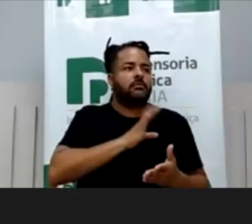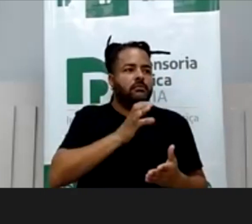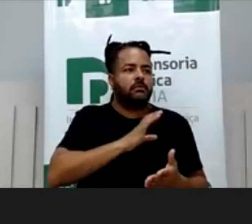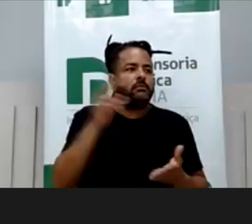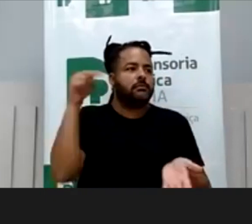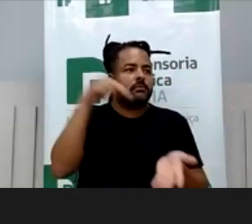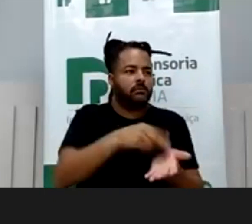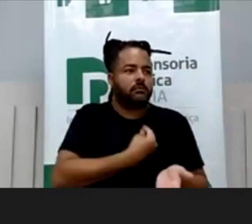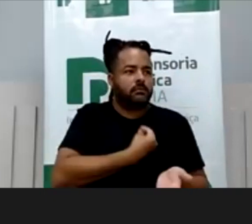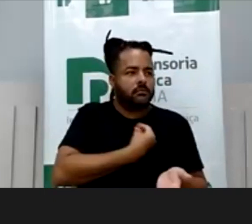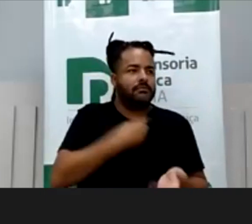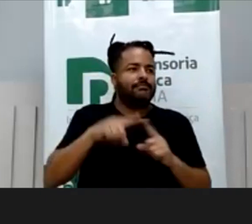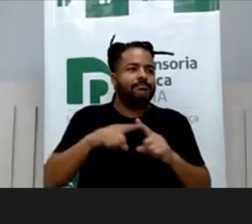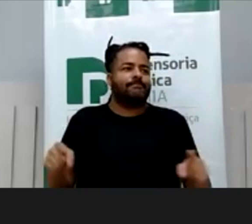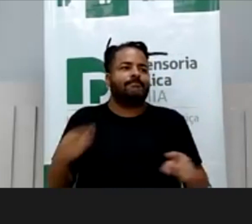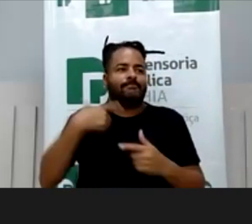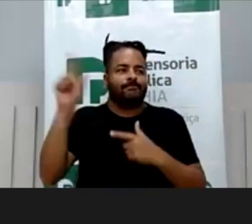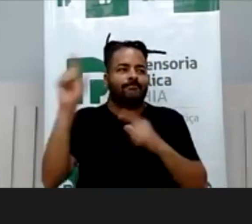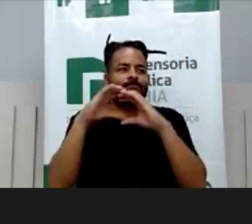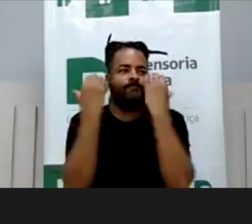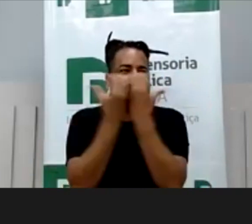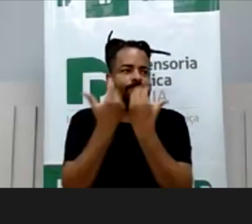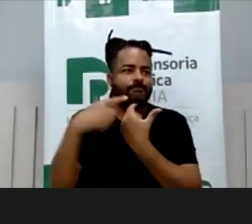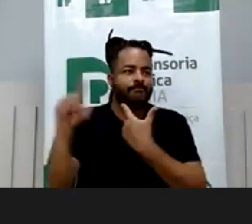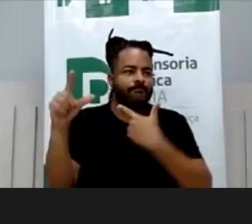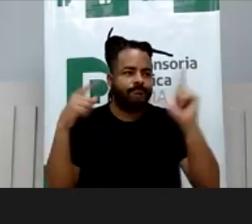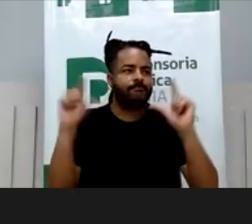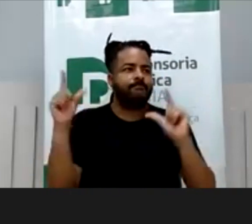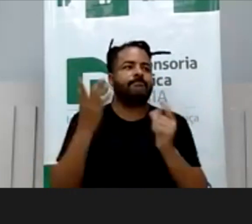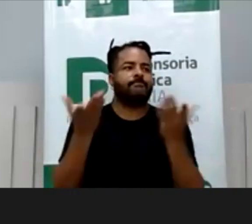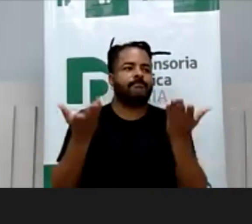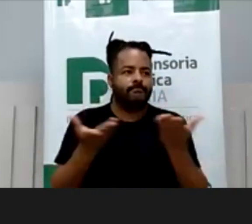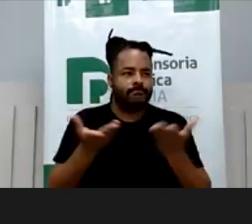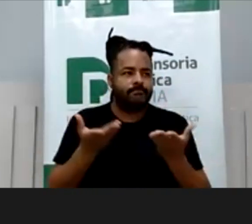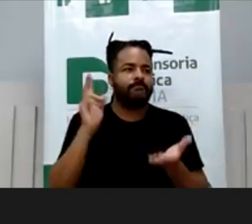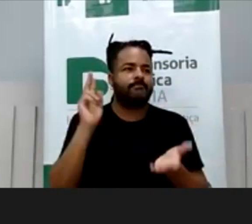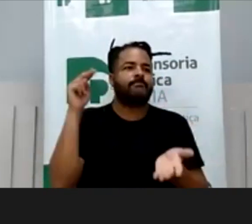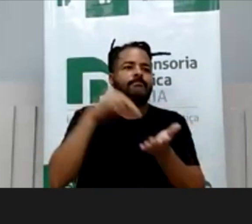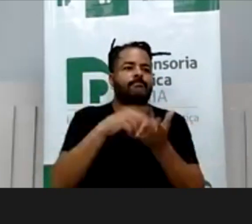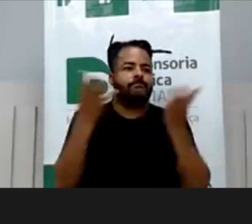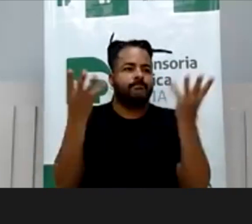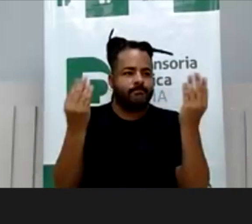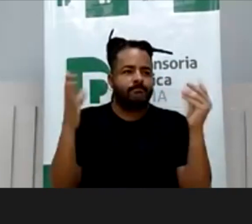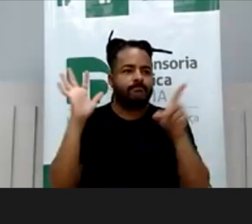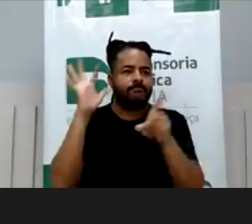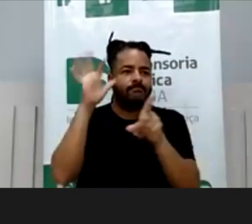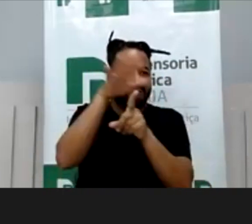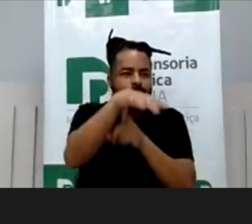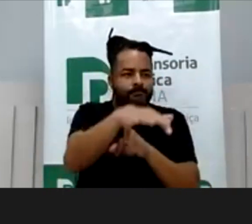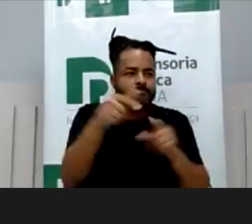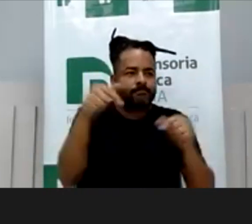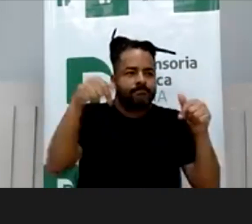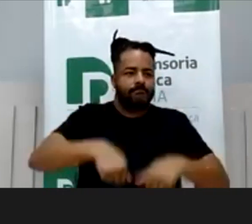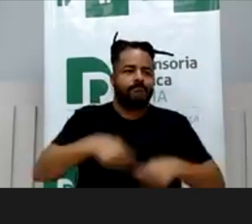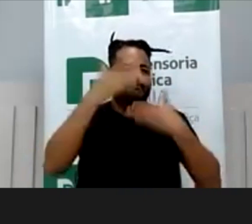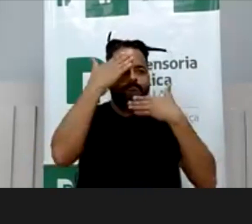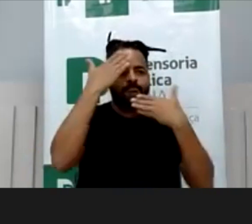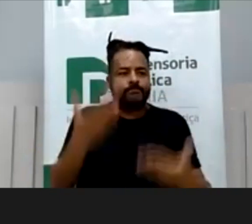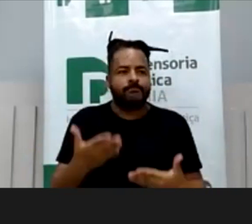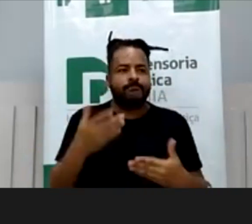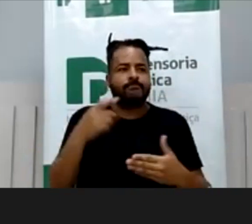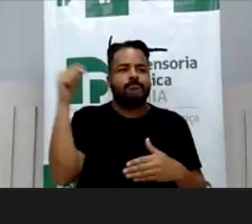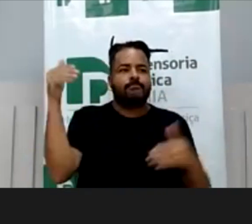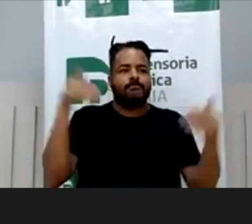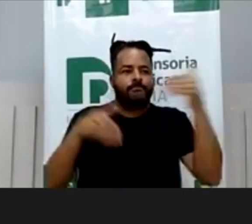infelizmente, está tendo outros eventos também, por que não tem o maior número de conselheiros aqui, mas desde já agradeço a oportunidade de estar participando desse